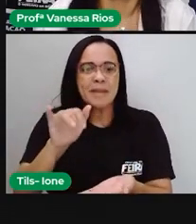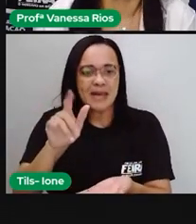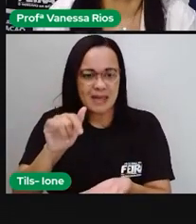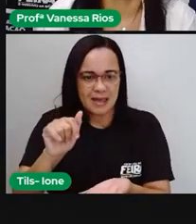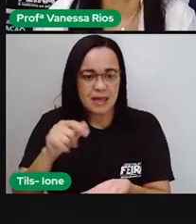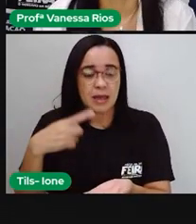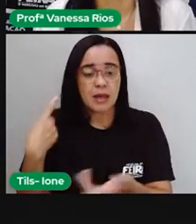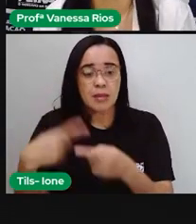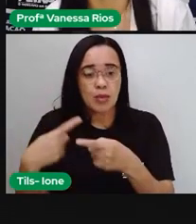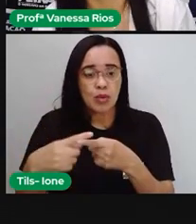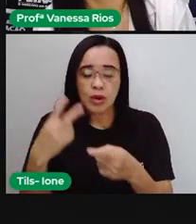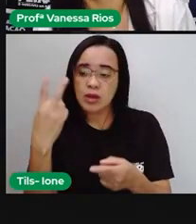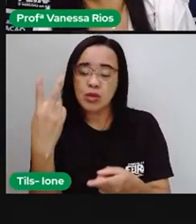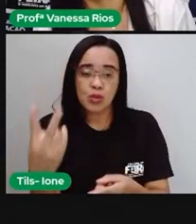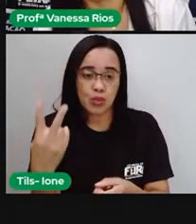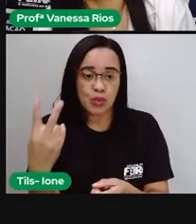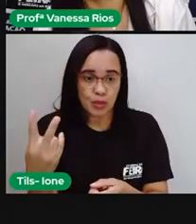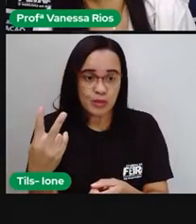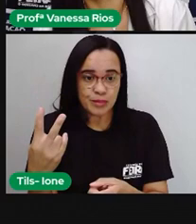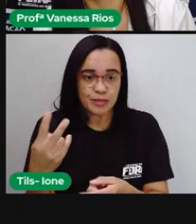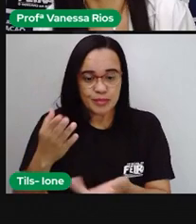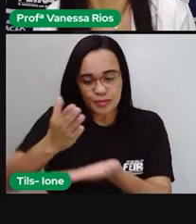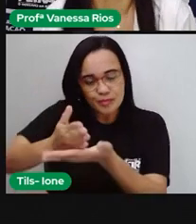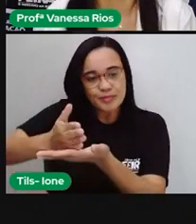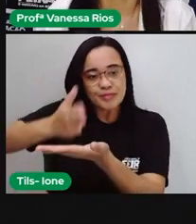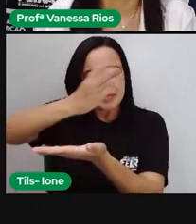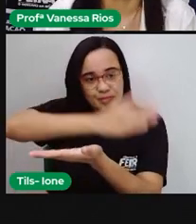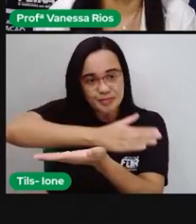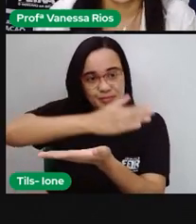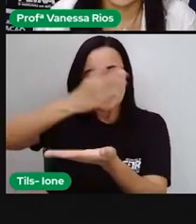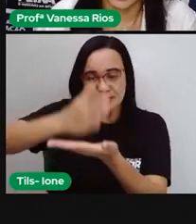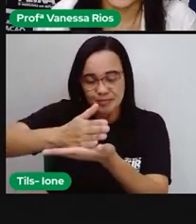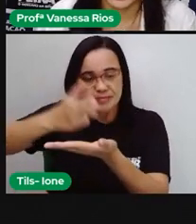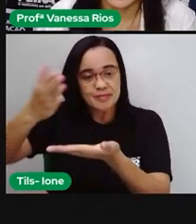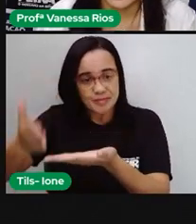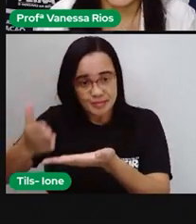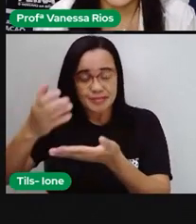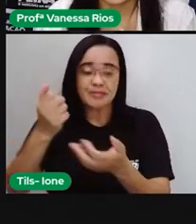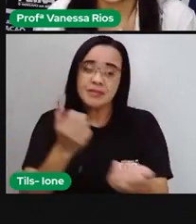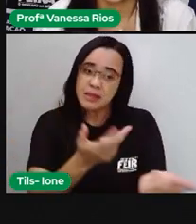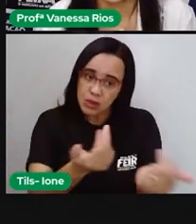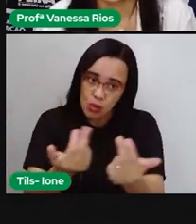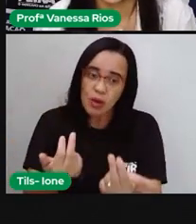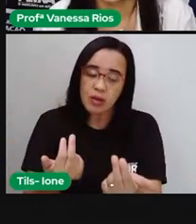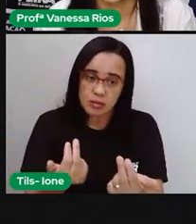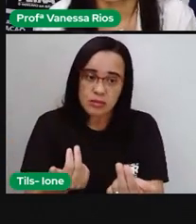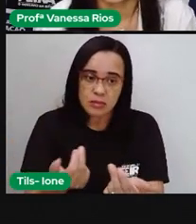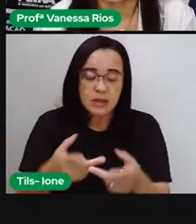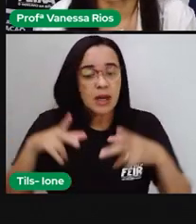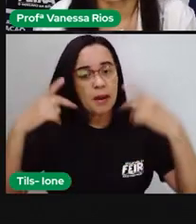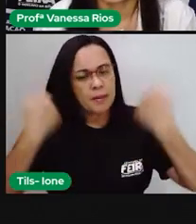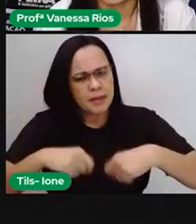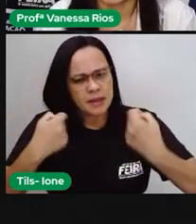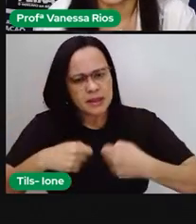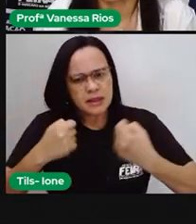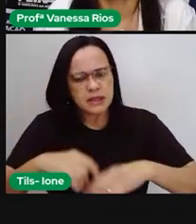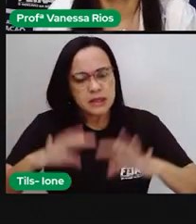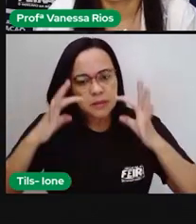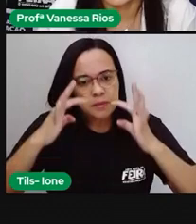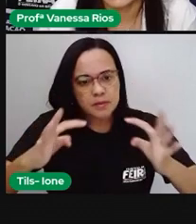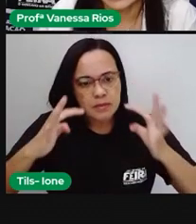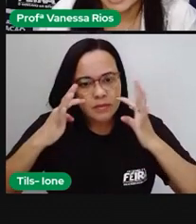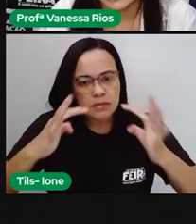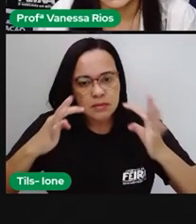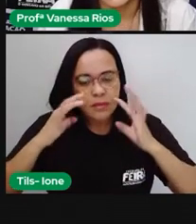E a gente percebe que tudo que existe em uma parte, existe em outra. Mas a gente precisa observar a simetria com mais